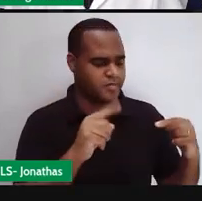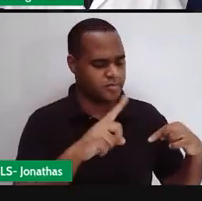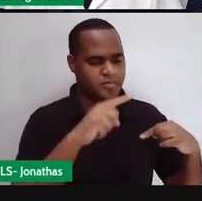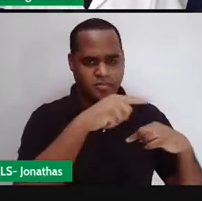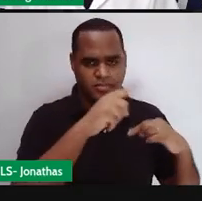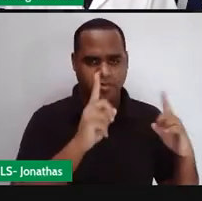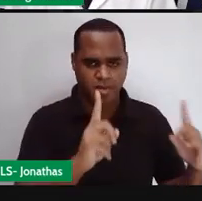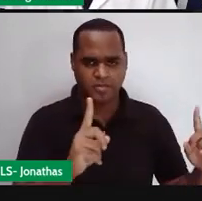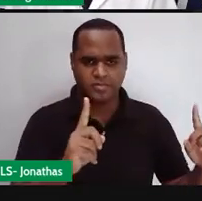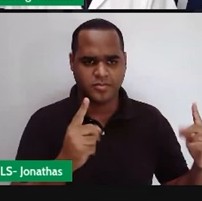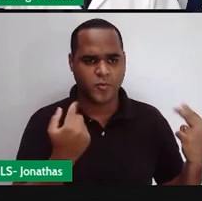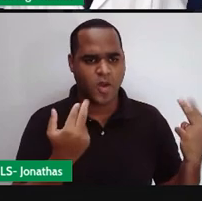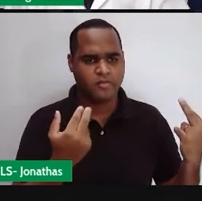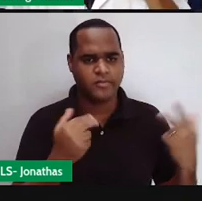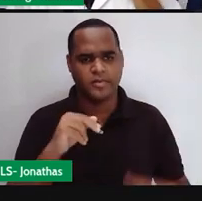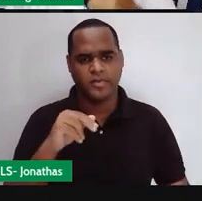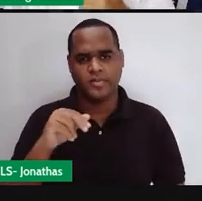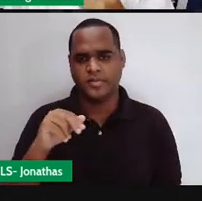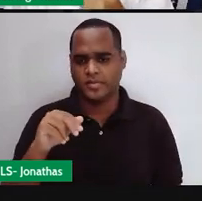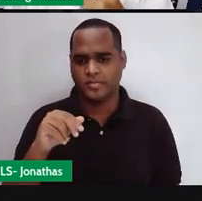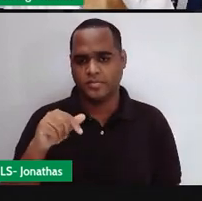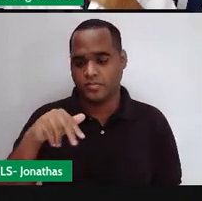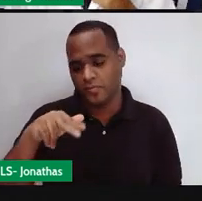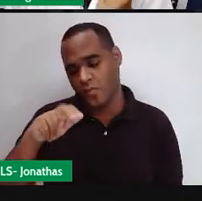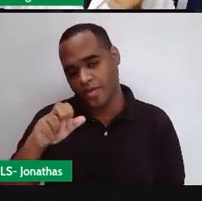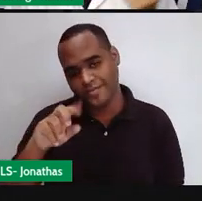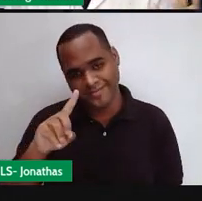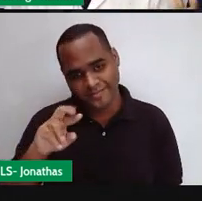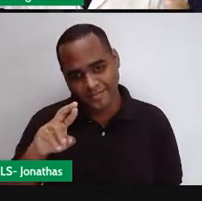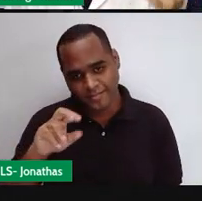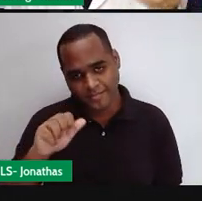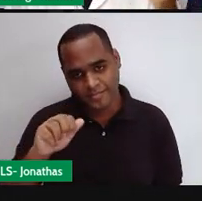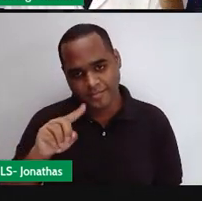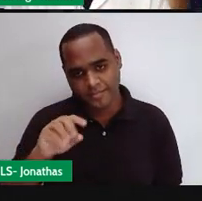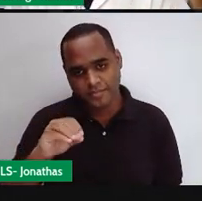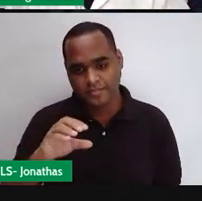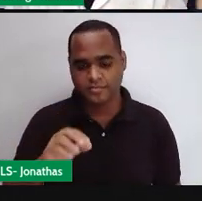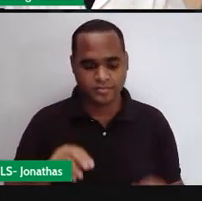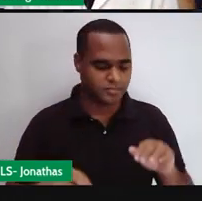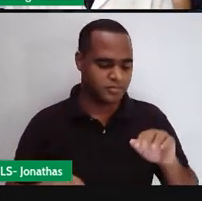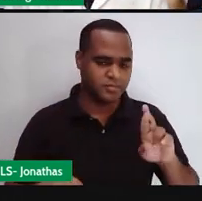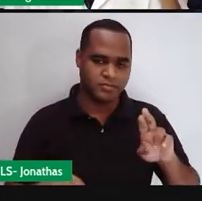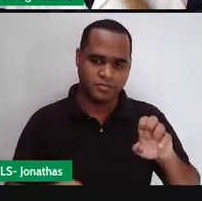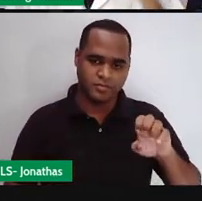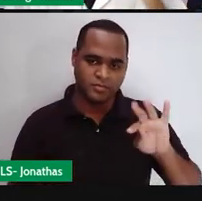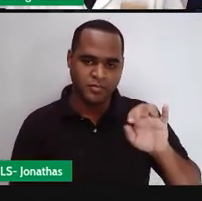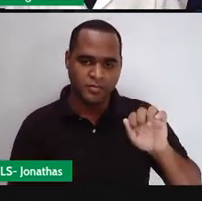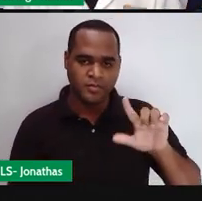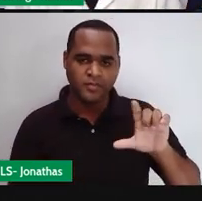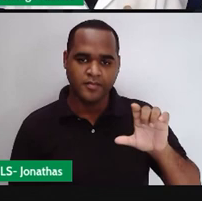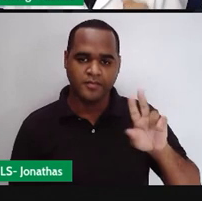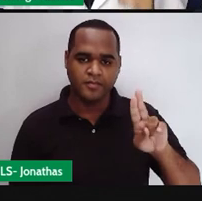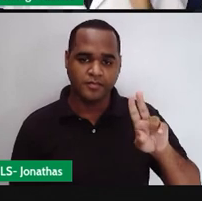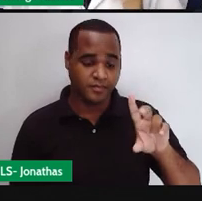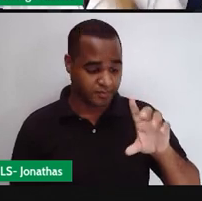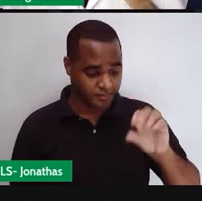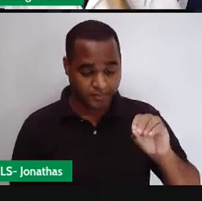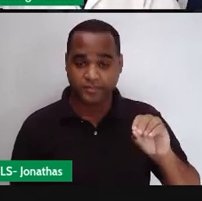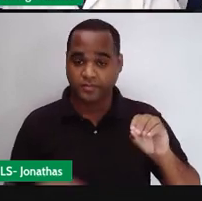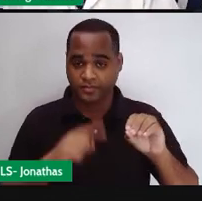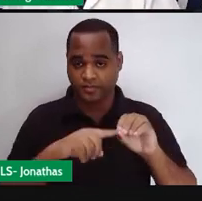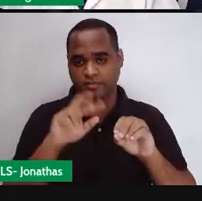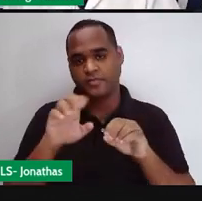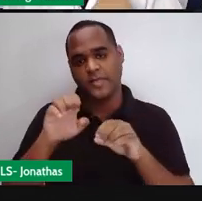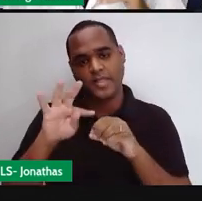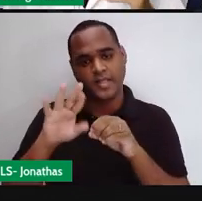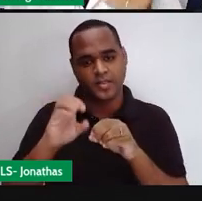o quadrado é um retângulo? Sim retângulo retângulo ângulos retos os ângulos